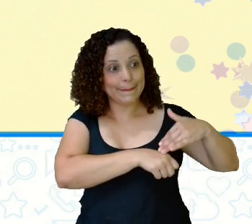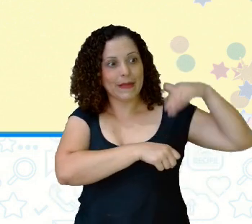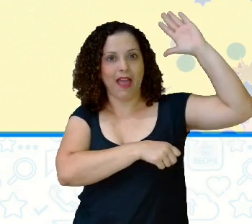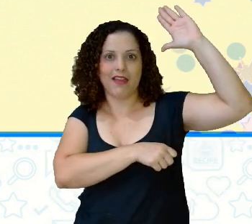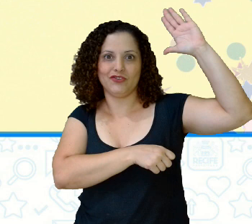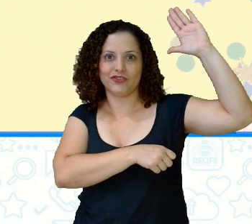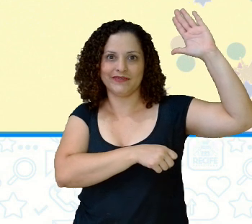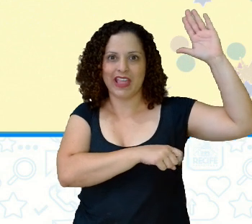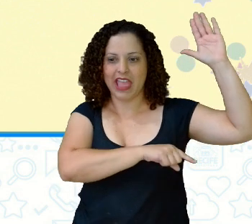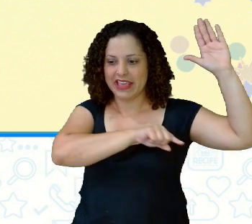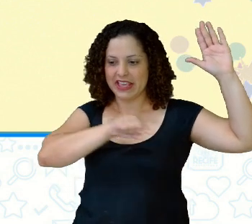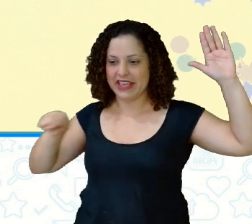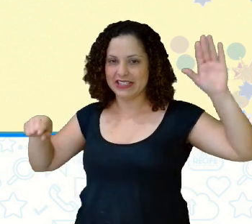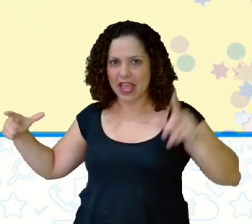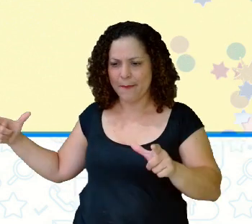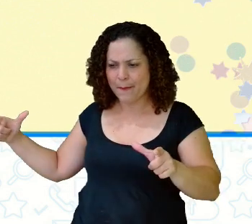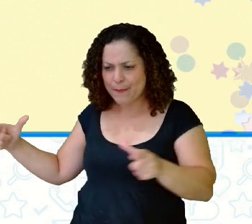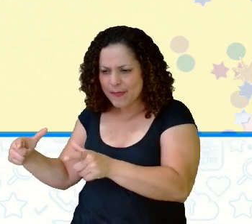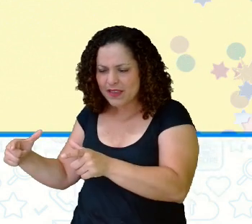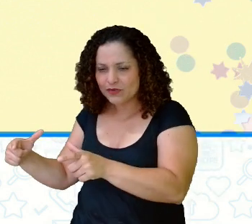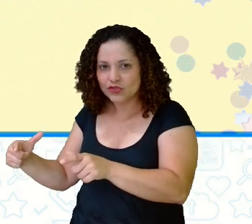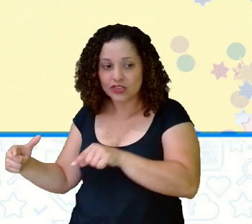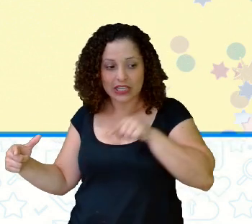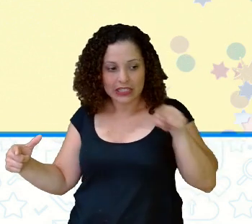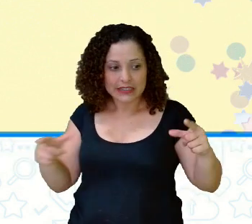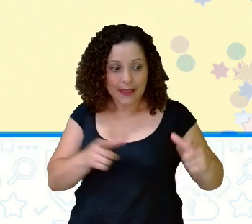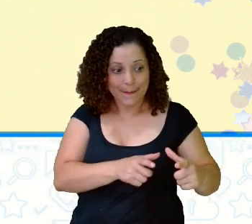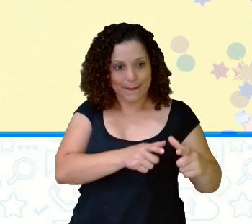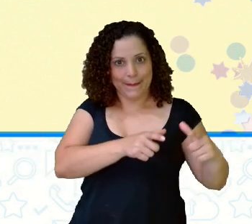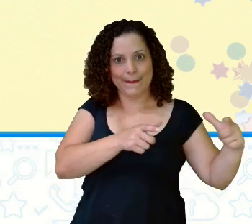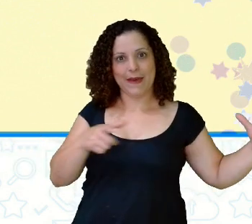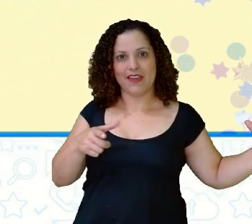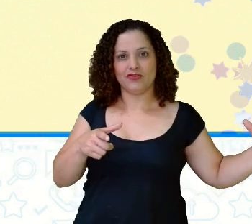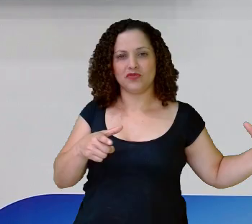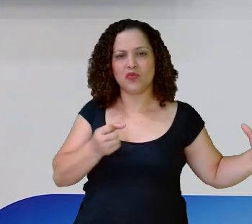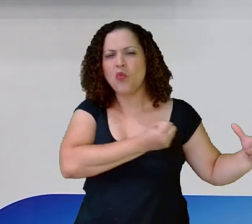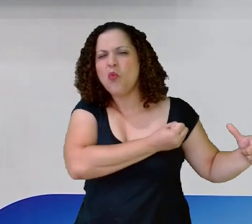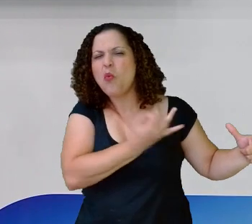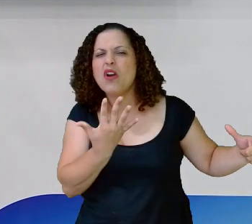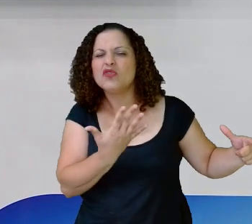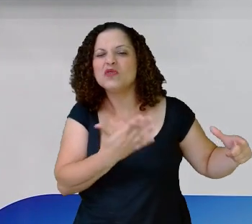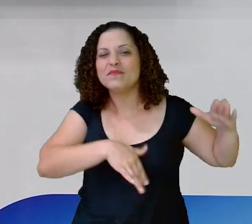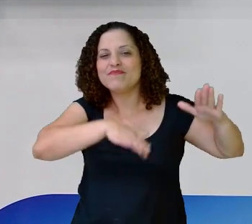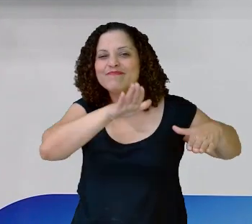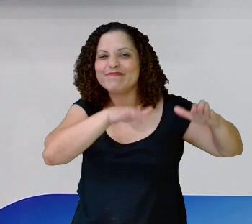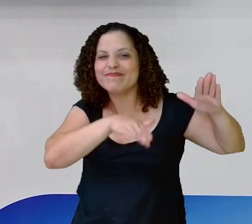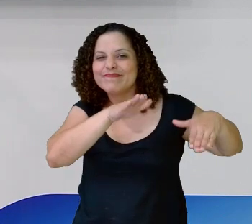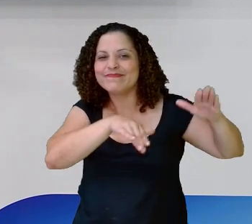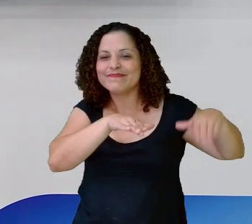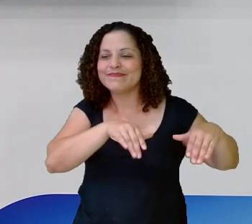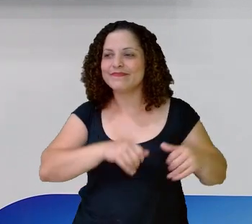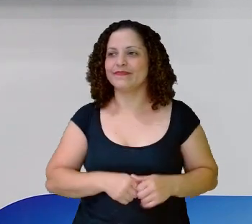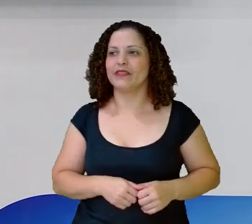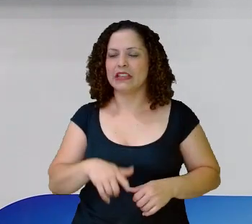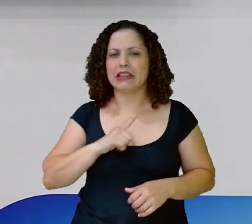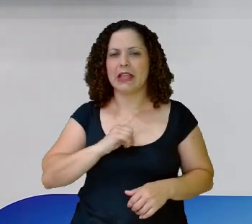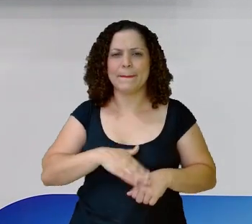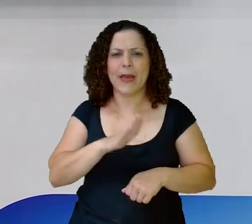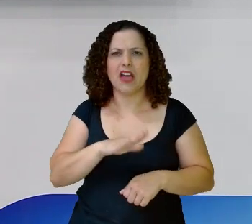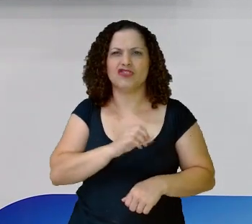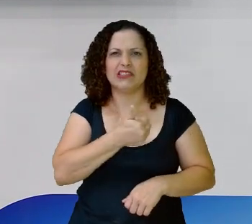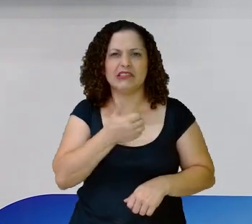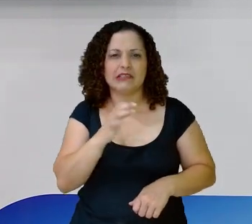Que o galo Da folia E aí? Será que são 100 foliões A mais